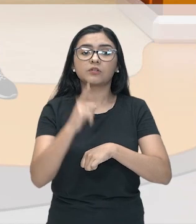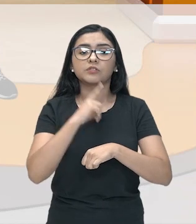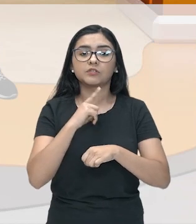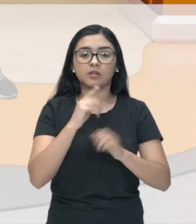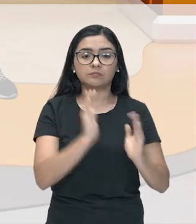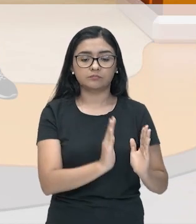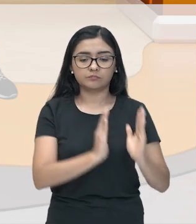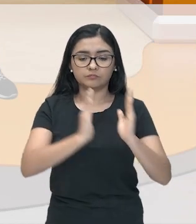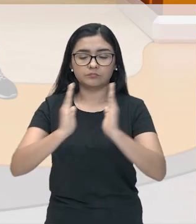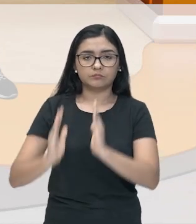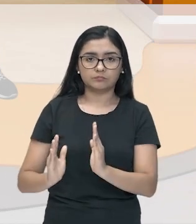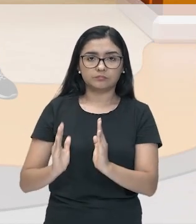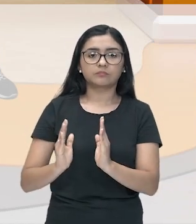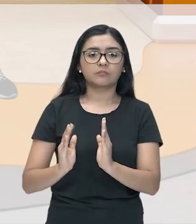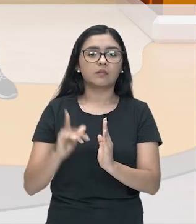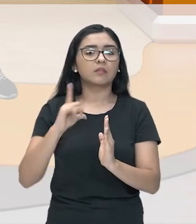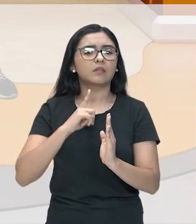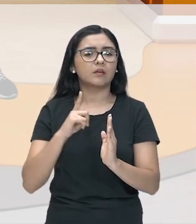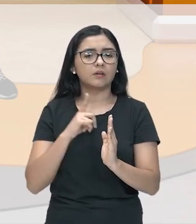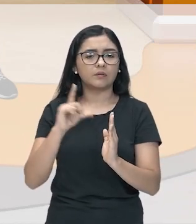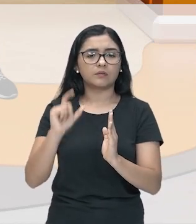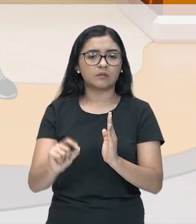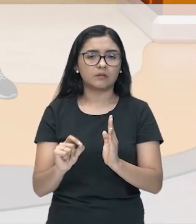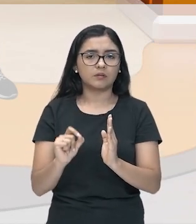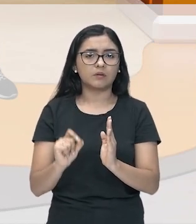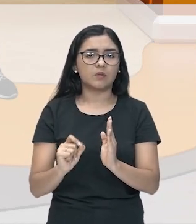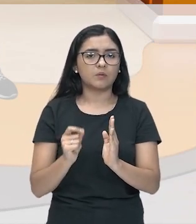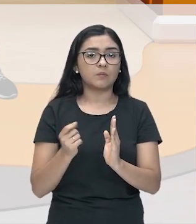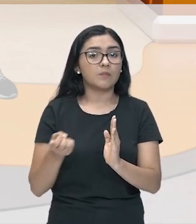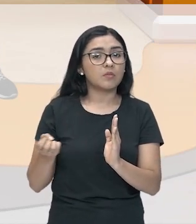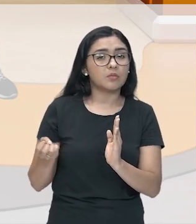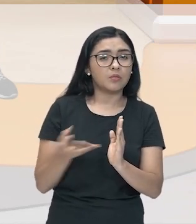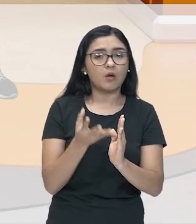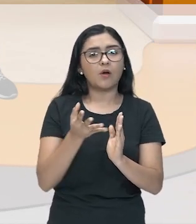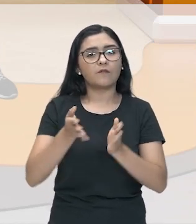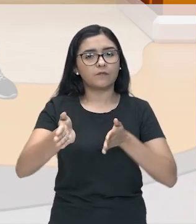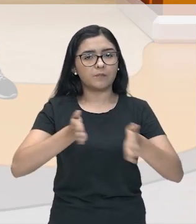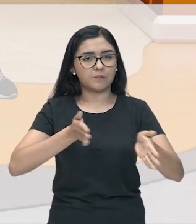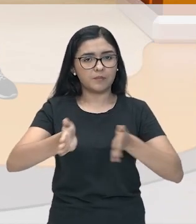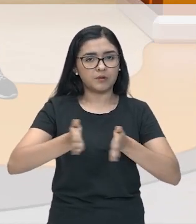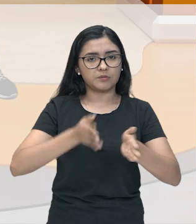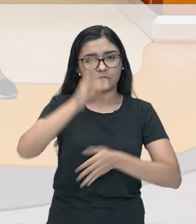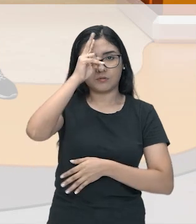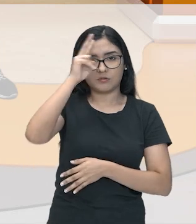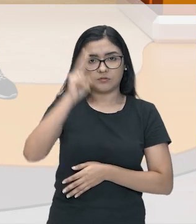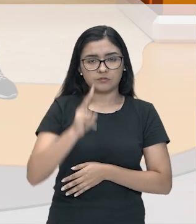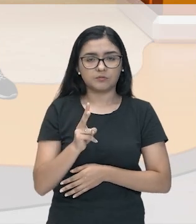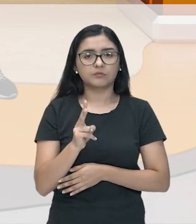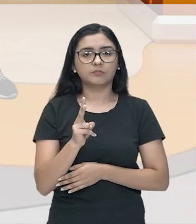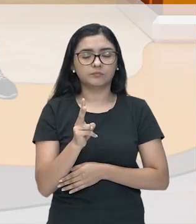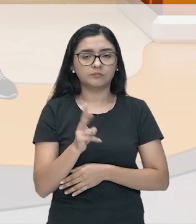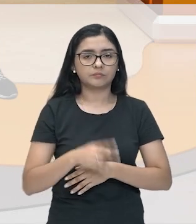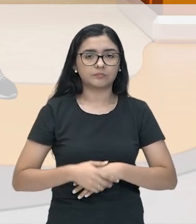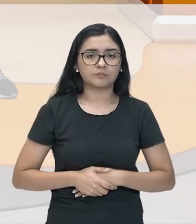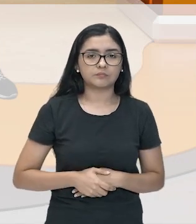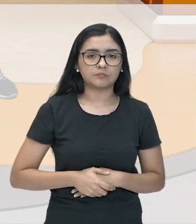essa divisão dos historiadores, a gente entra numa nova fase da história ali, dessa divisão do novo período histórico,